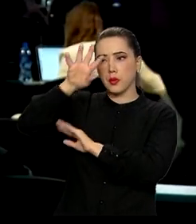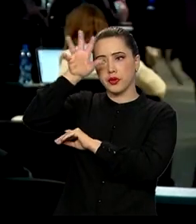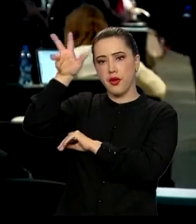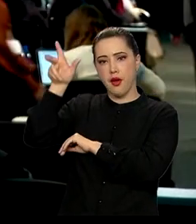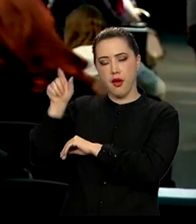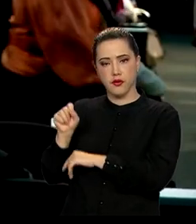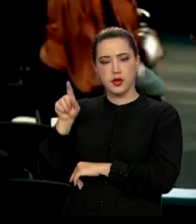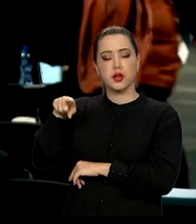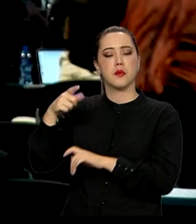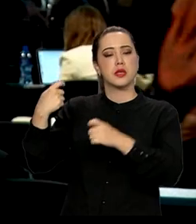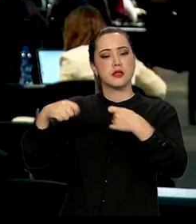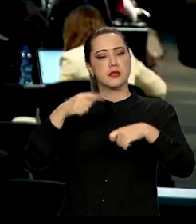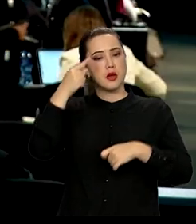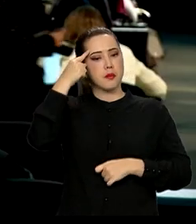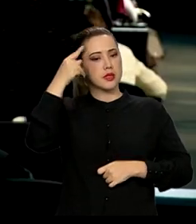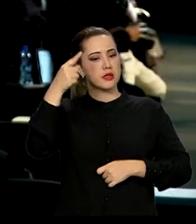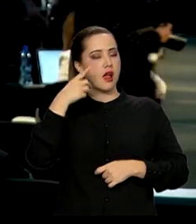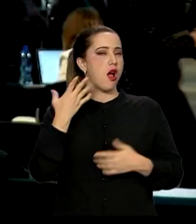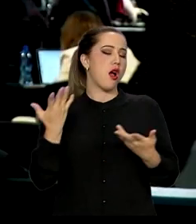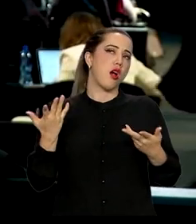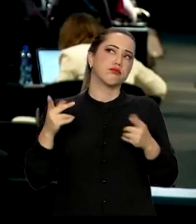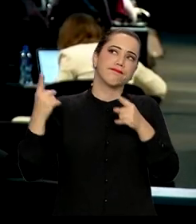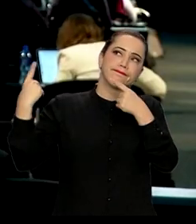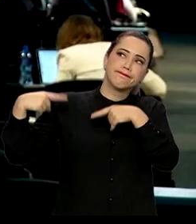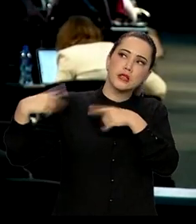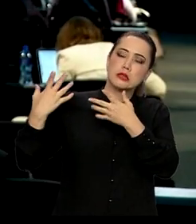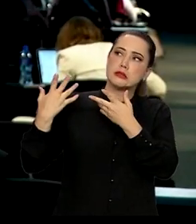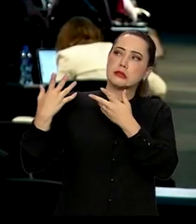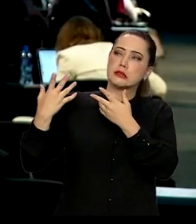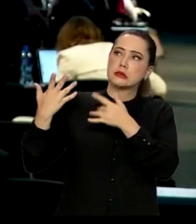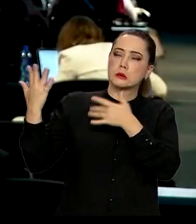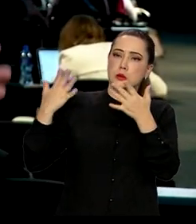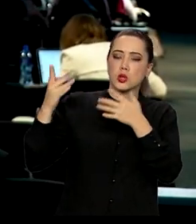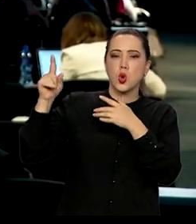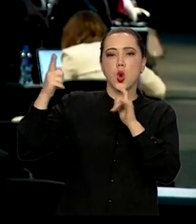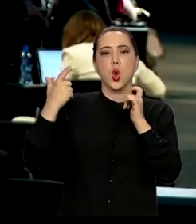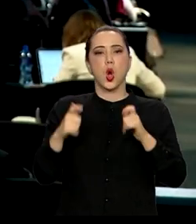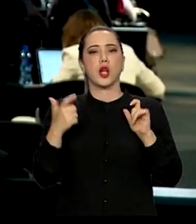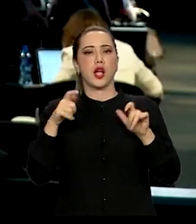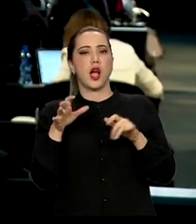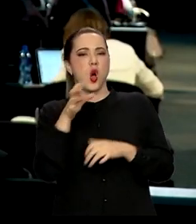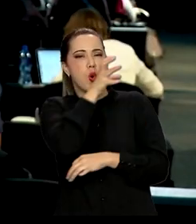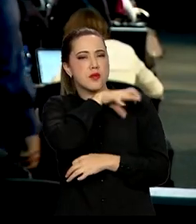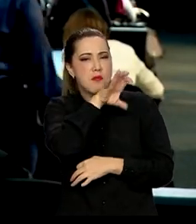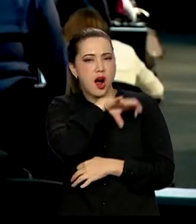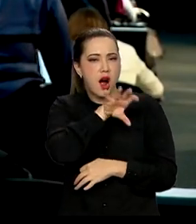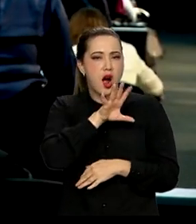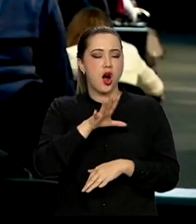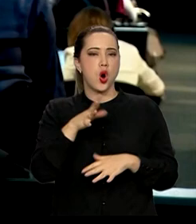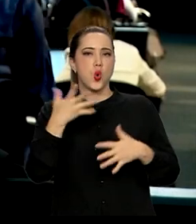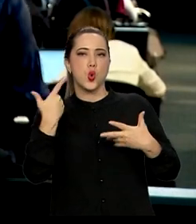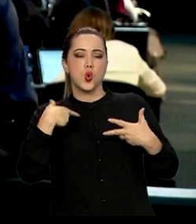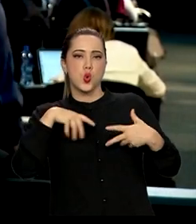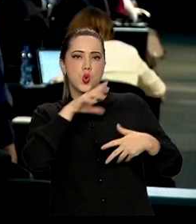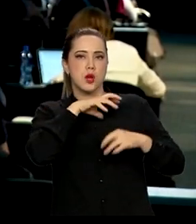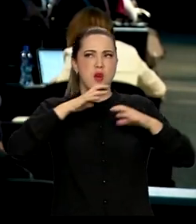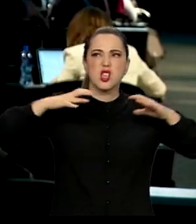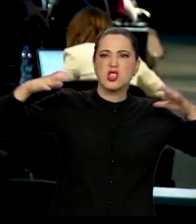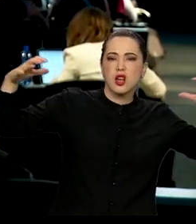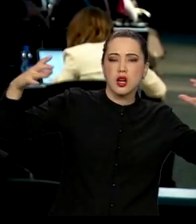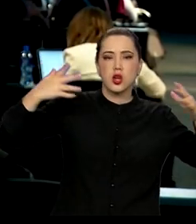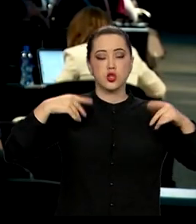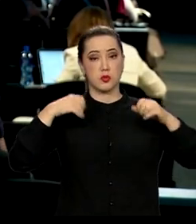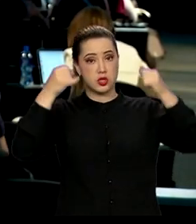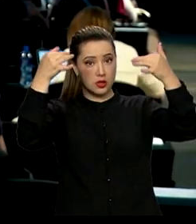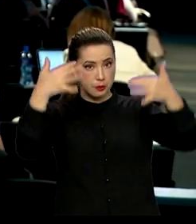pessoas passe pela cabeça assim o estereótipo do continente. A vida selvagem, os grandes mamíferos, aqueles que a gente usa para contar